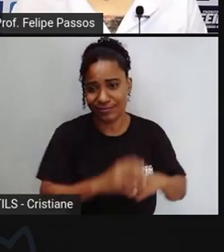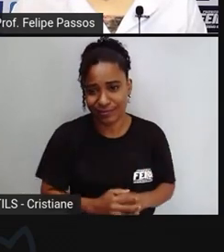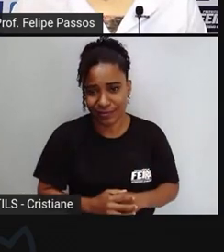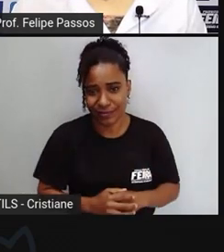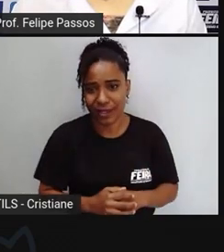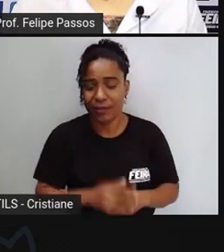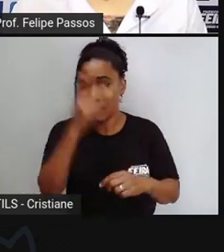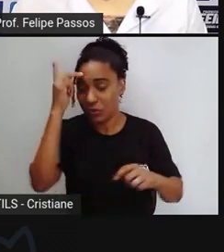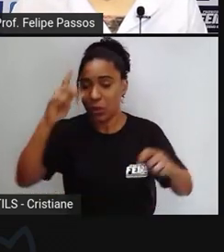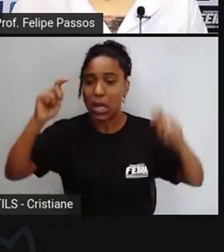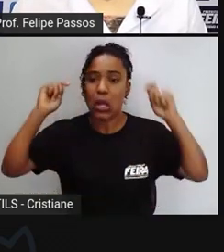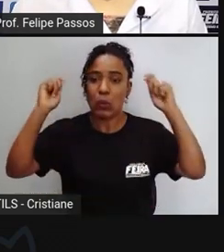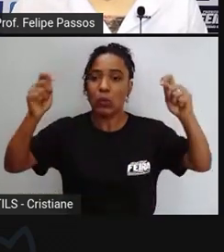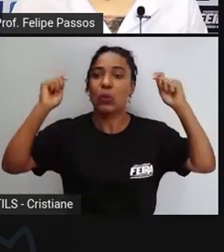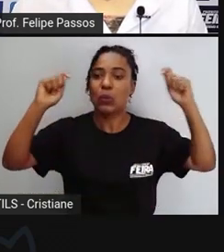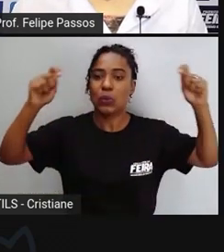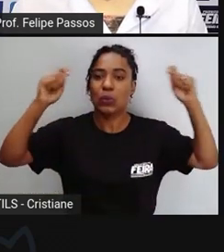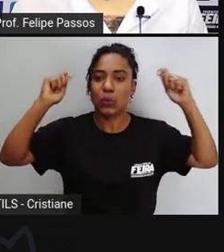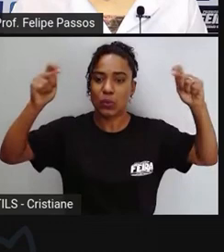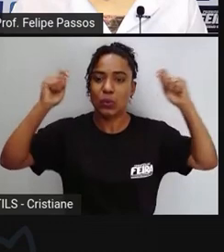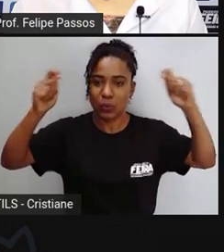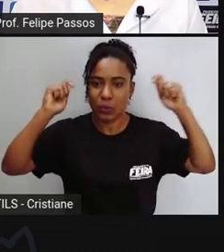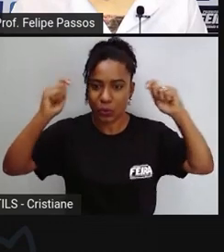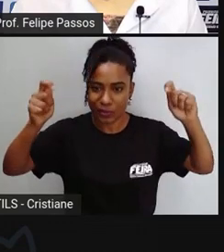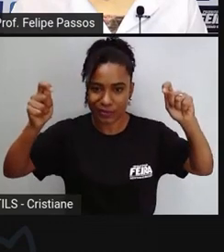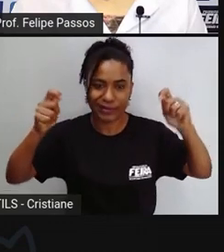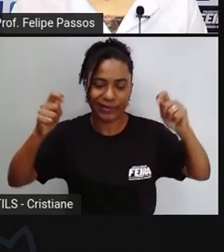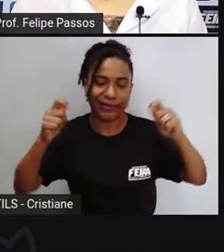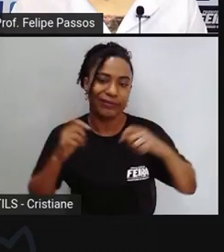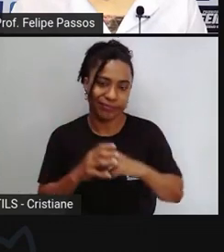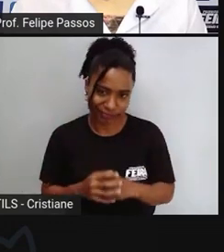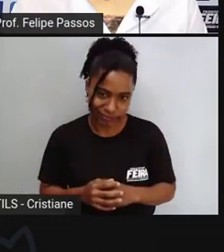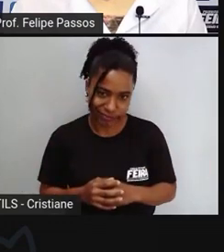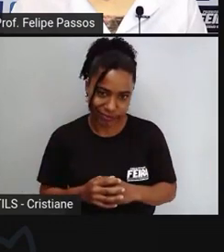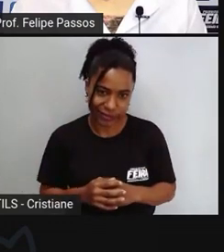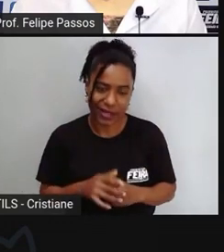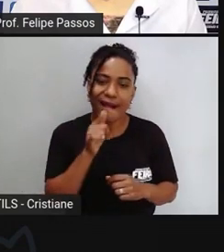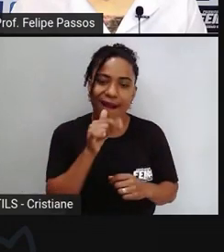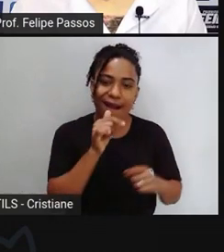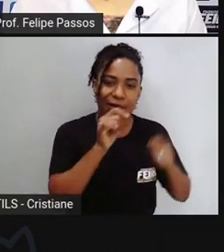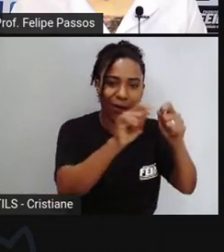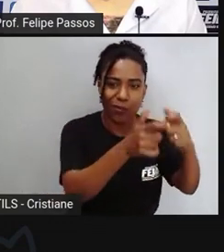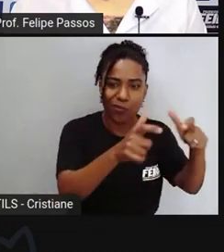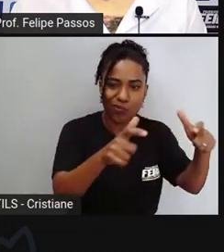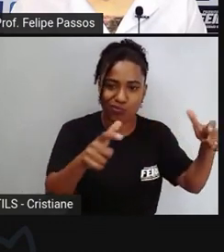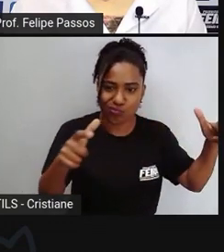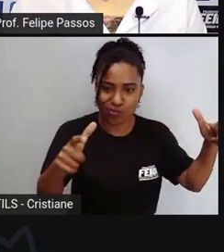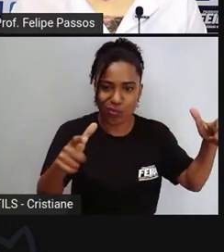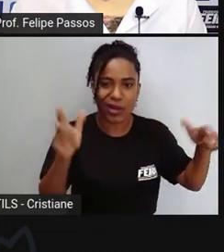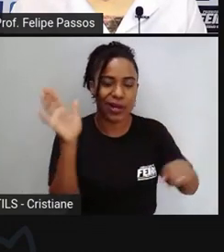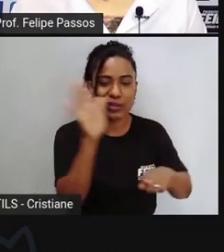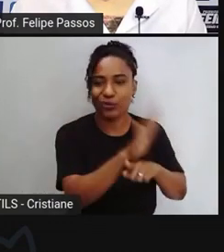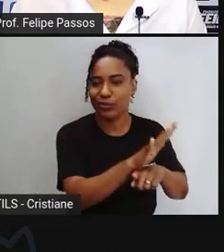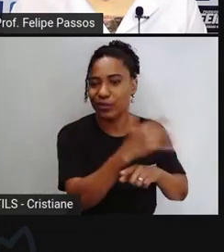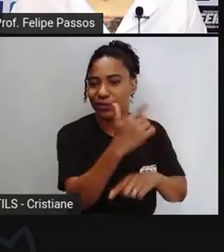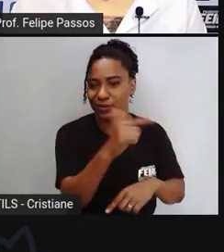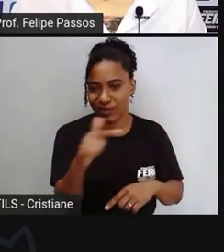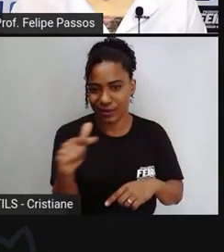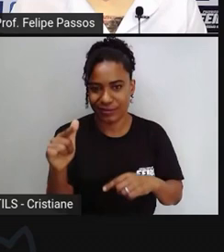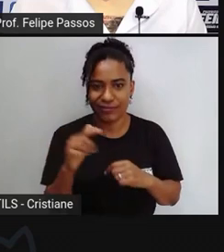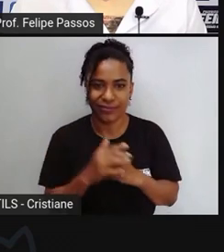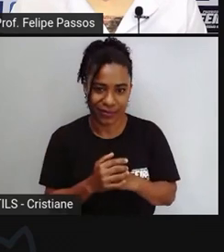eu quero solução na Lagoa eu quero que aterre